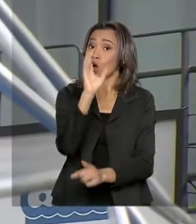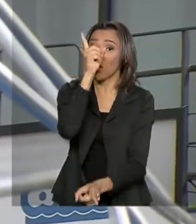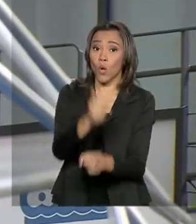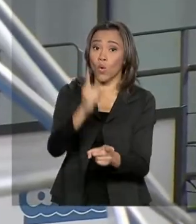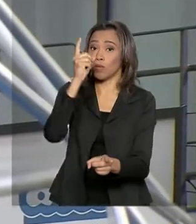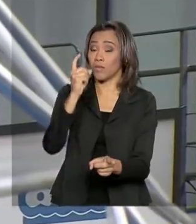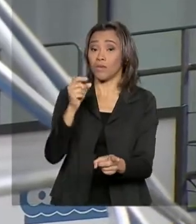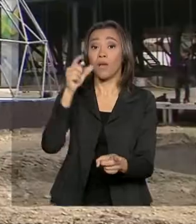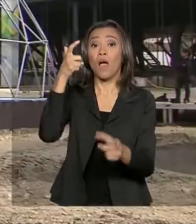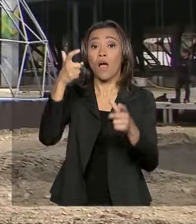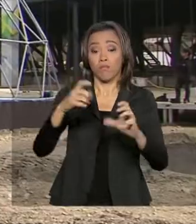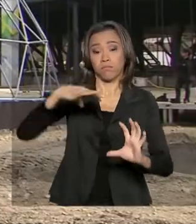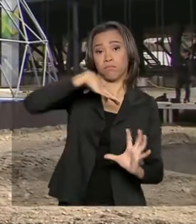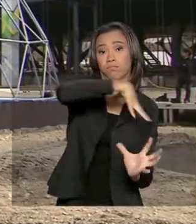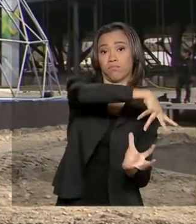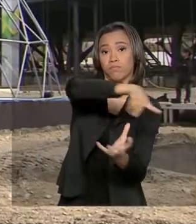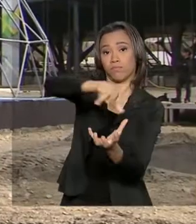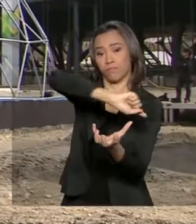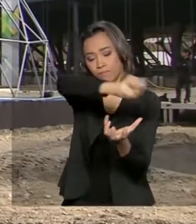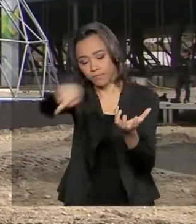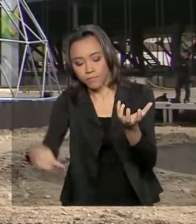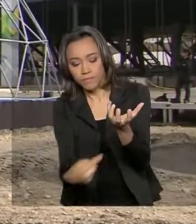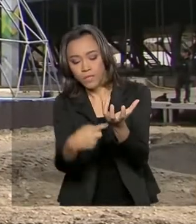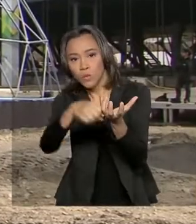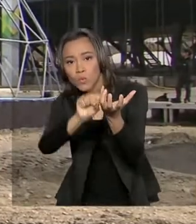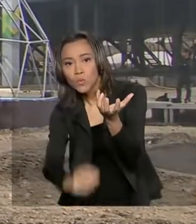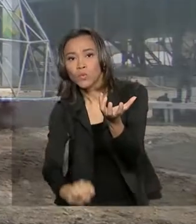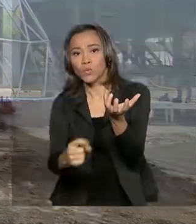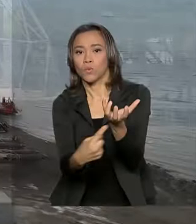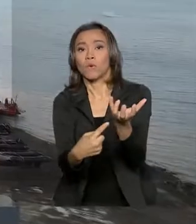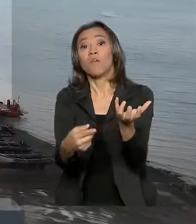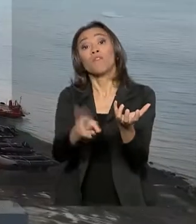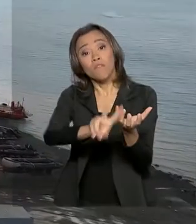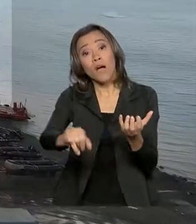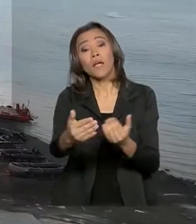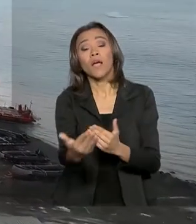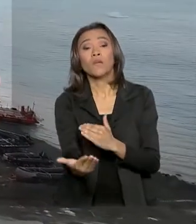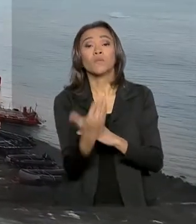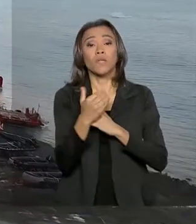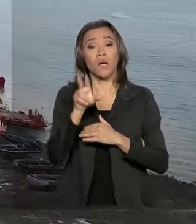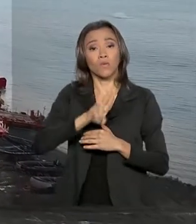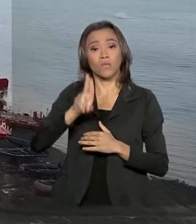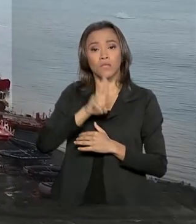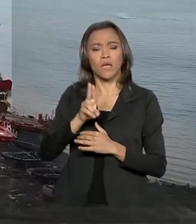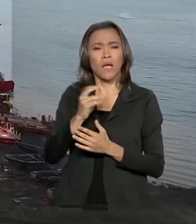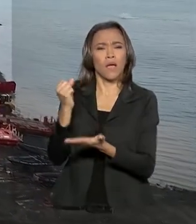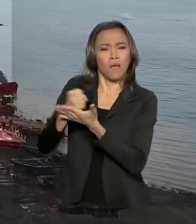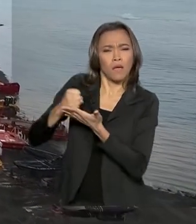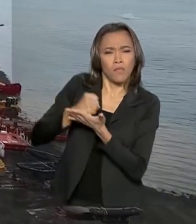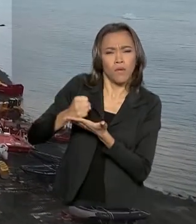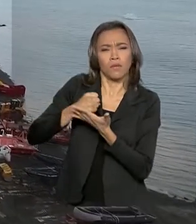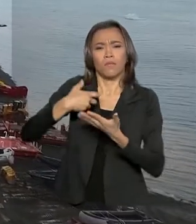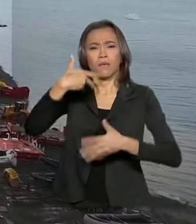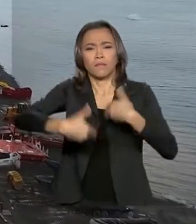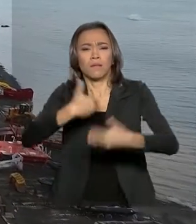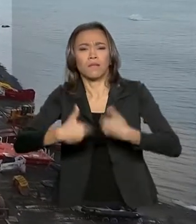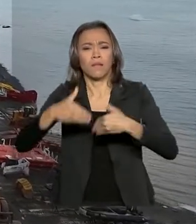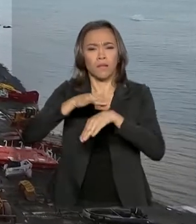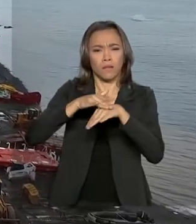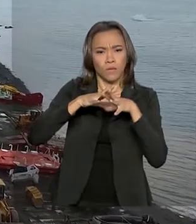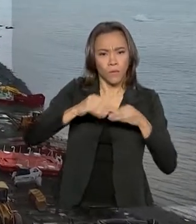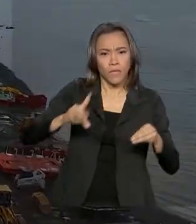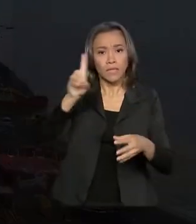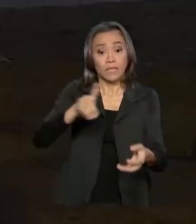pesquisa pode ajudar no desenvolvimento de novos antibióticos que poderão ser usados para tratar doenças como dengue